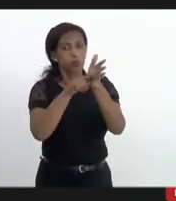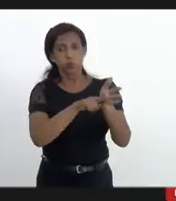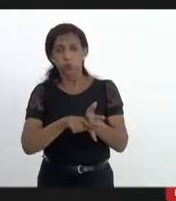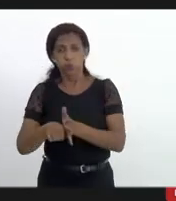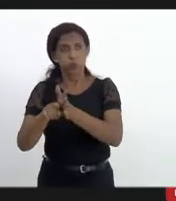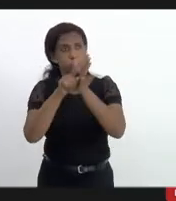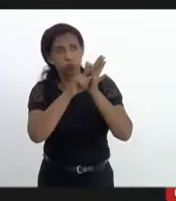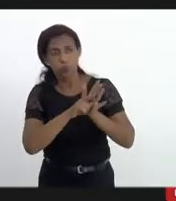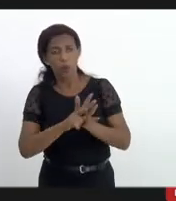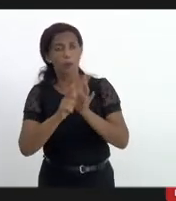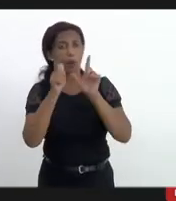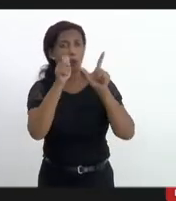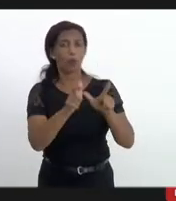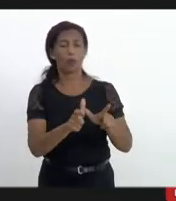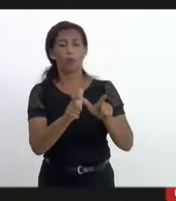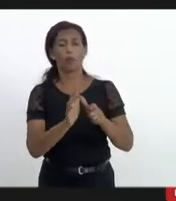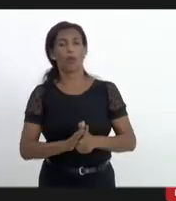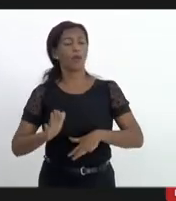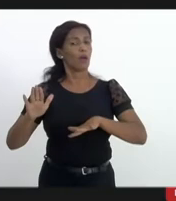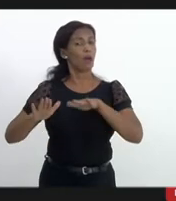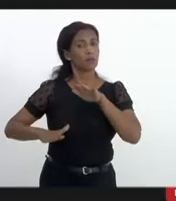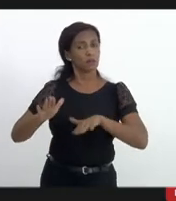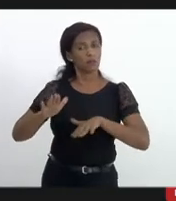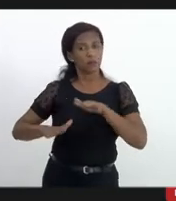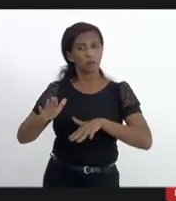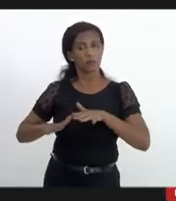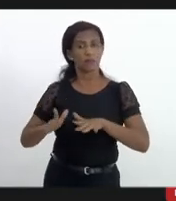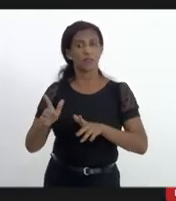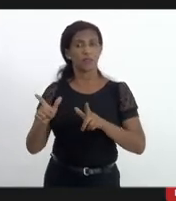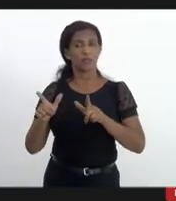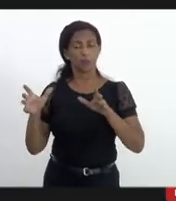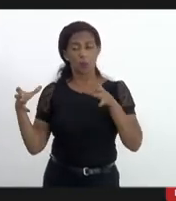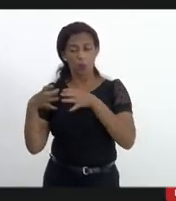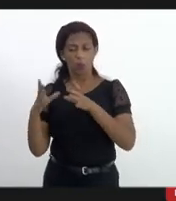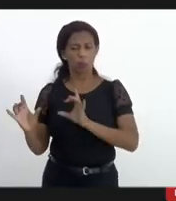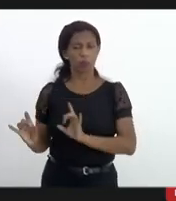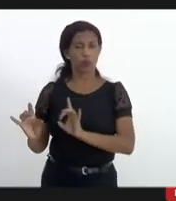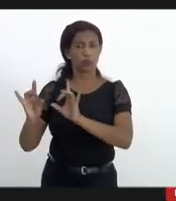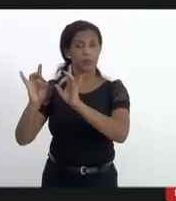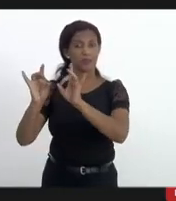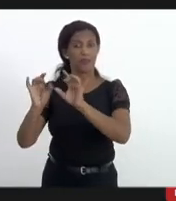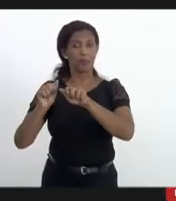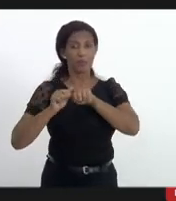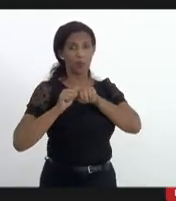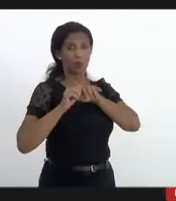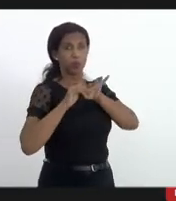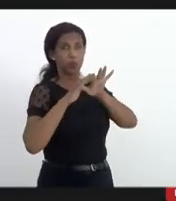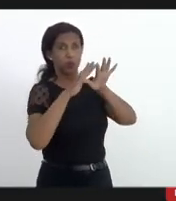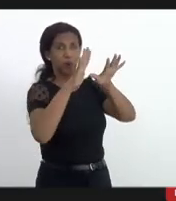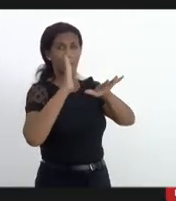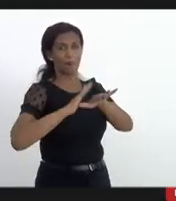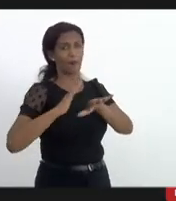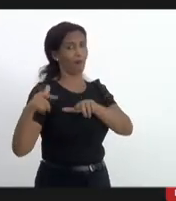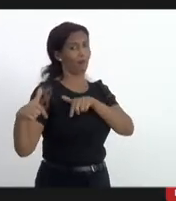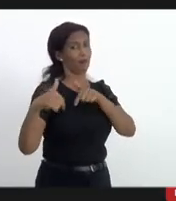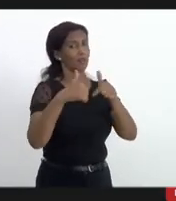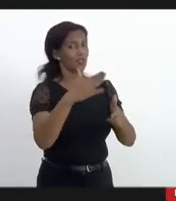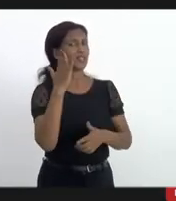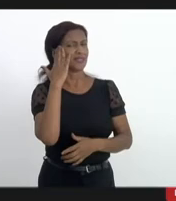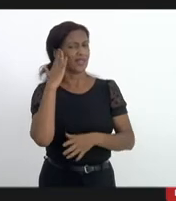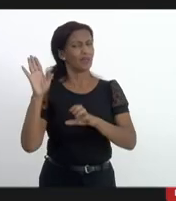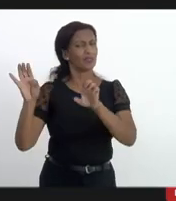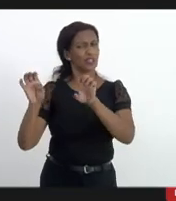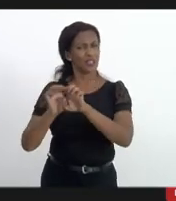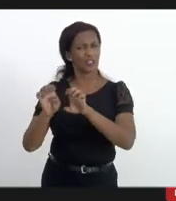favela mas às vezes as tropas especiais tem que ocupar uma comunidade que o BAC agia e eu sei das estatísticas